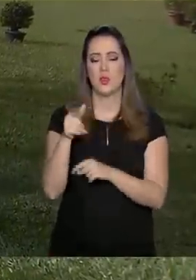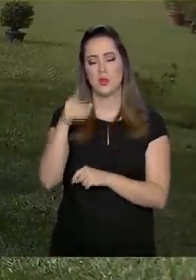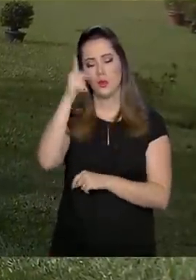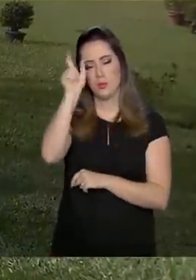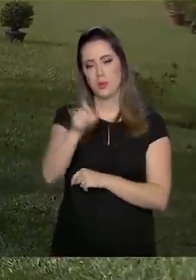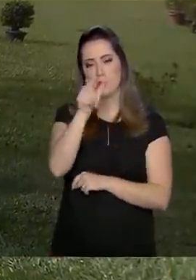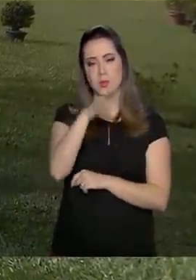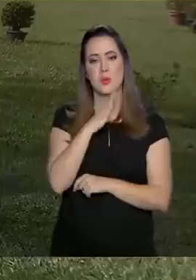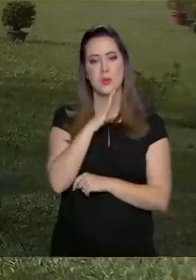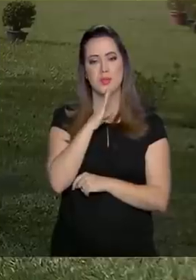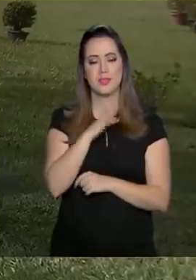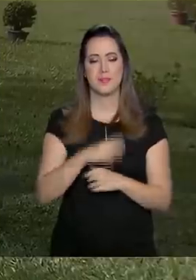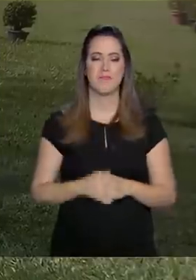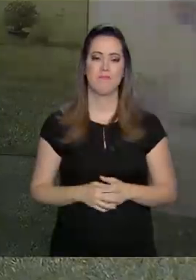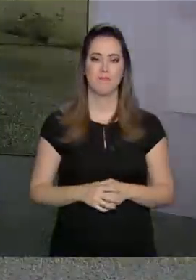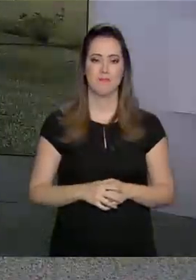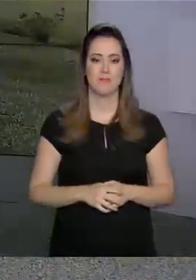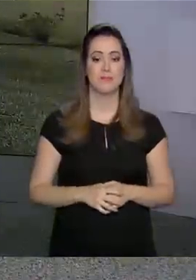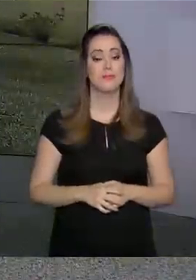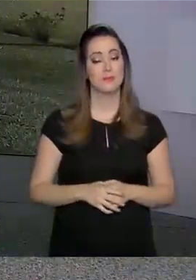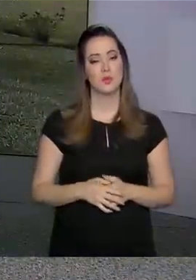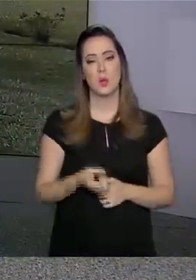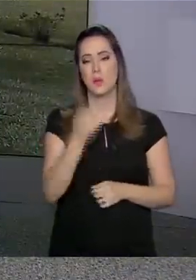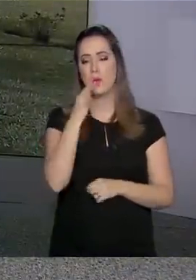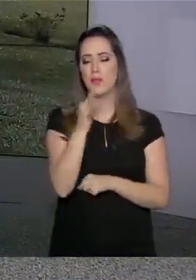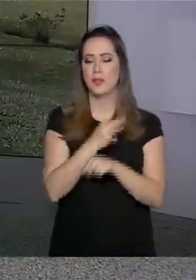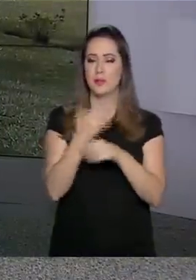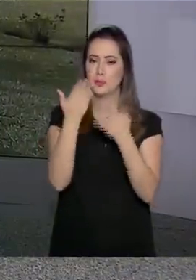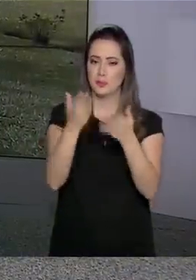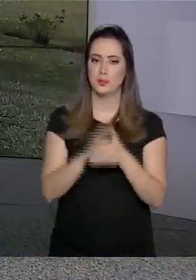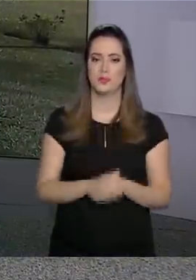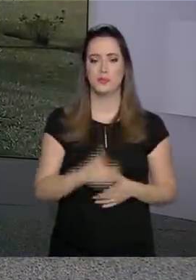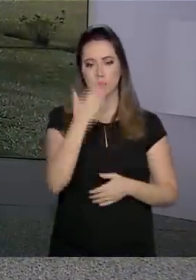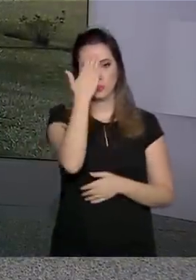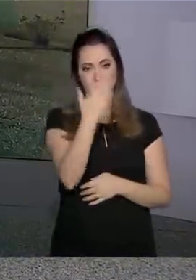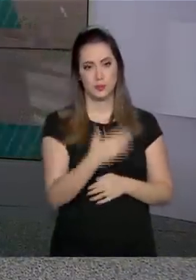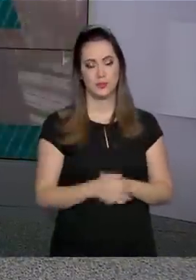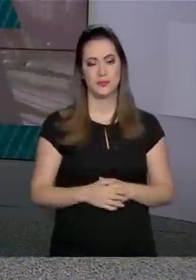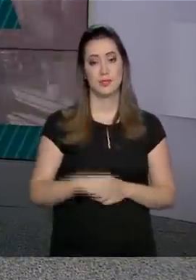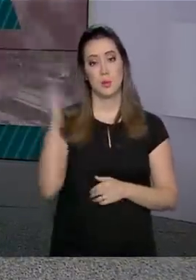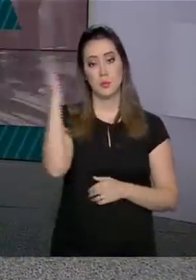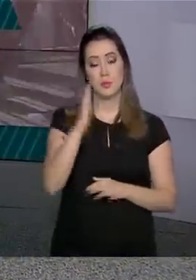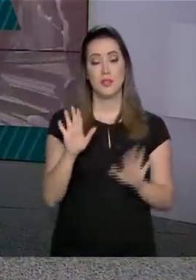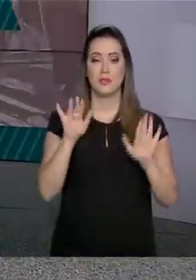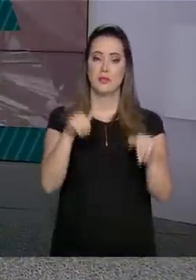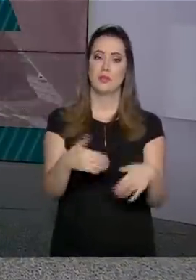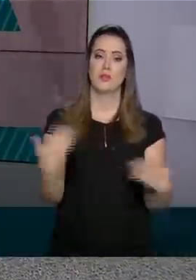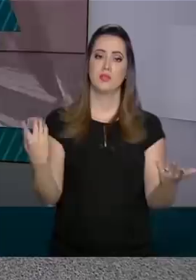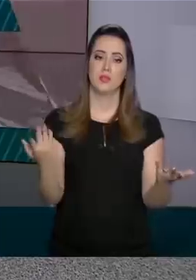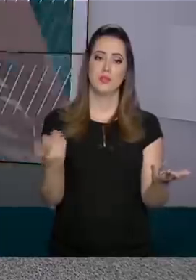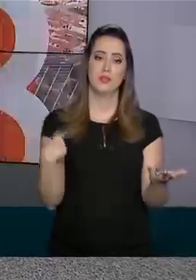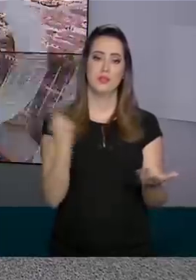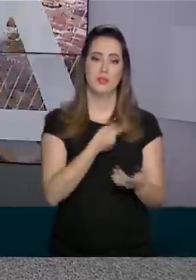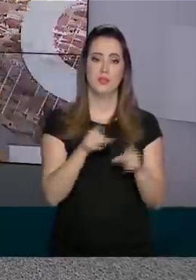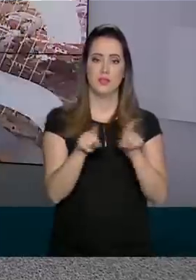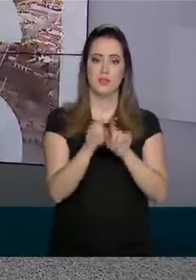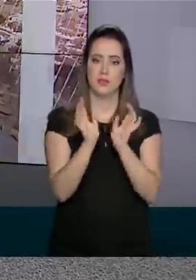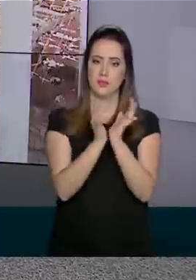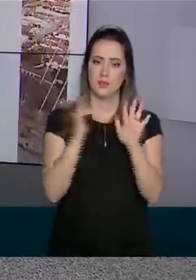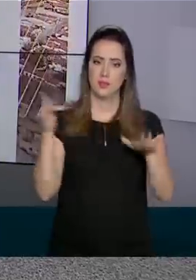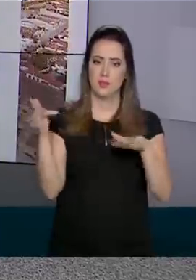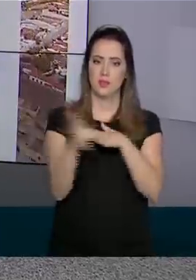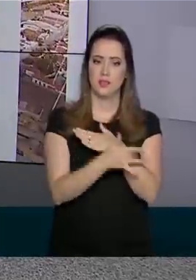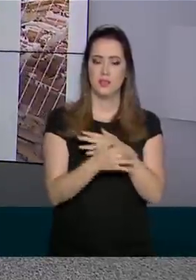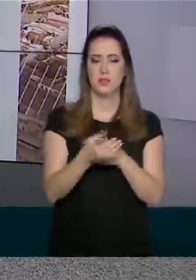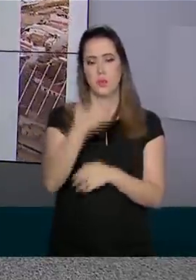brasileiro conhece. Obrigada, bom feriado para você, Ricardo. O Brasil em Dia termina aqui, nos acompanhe também pelas nossas